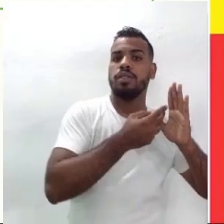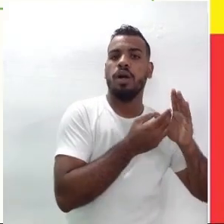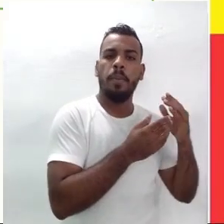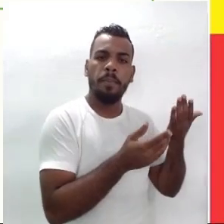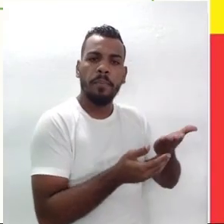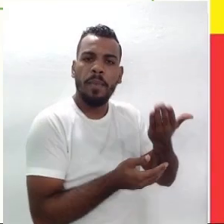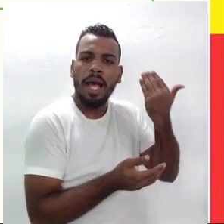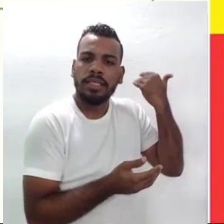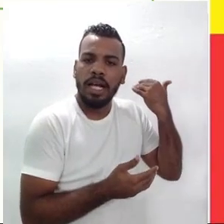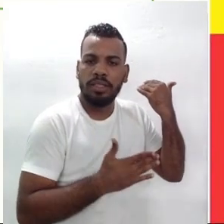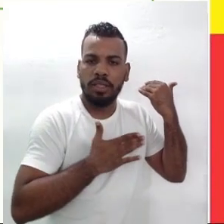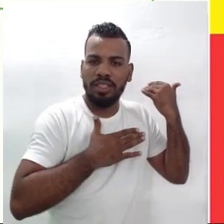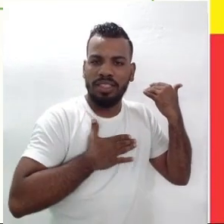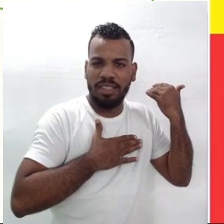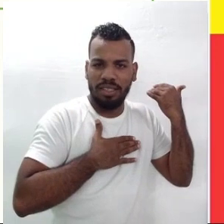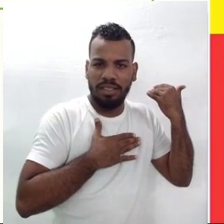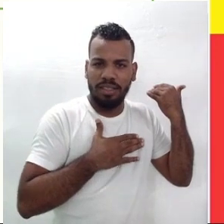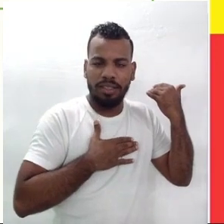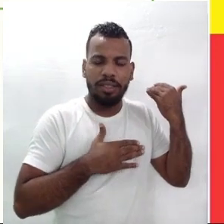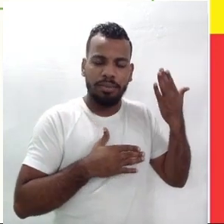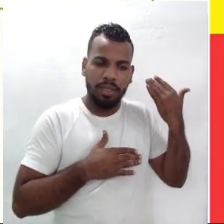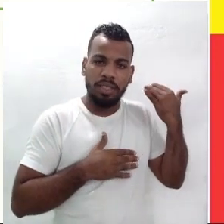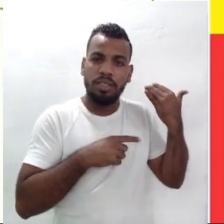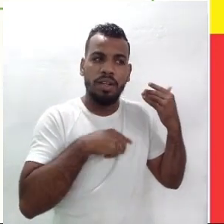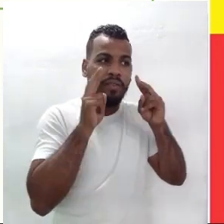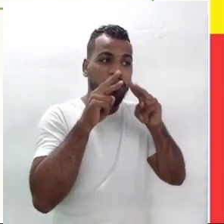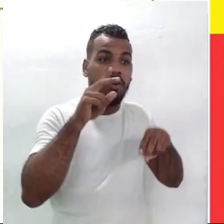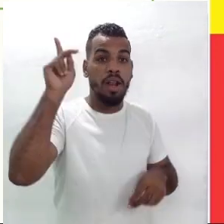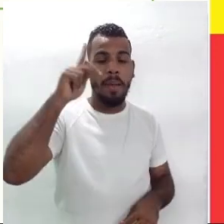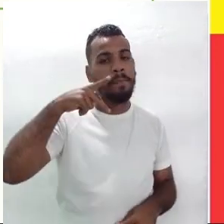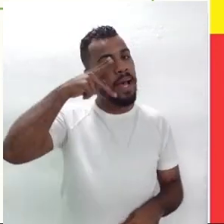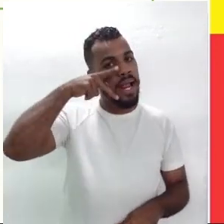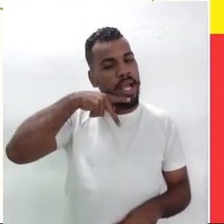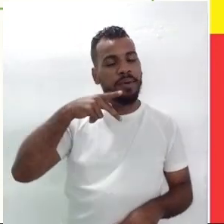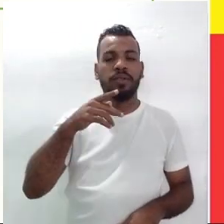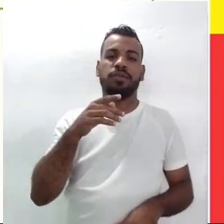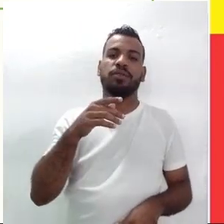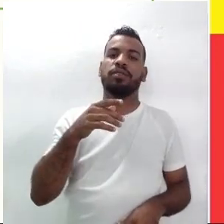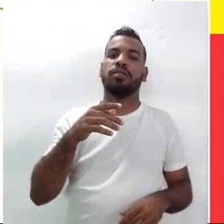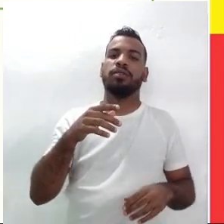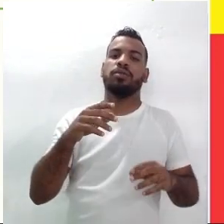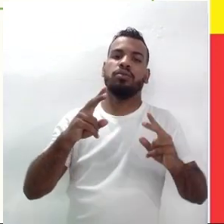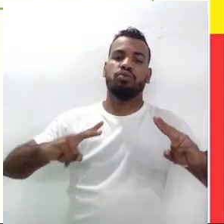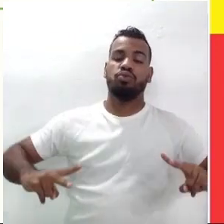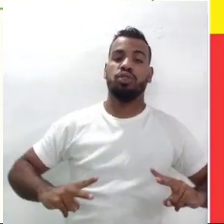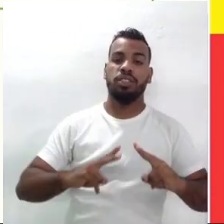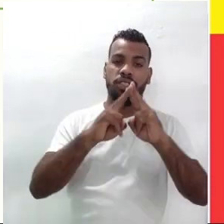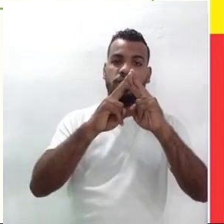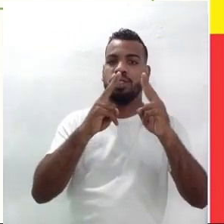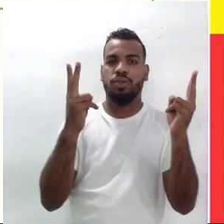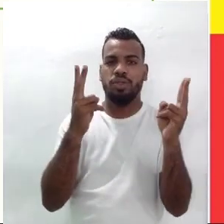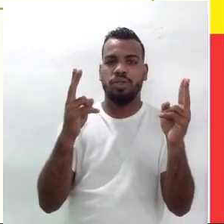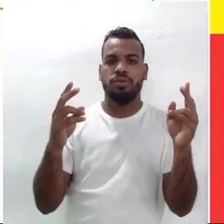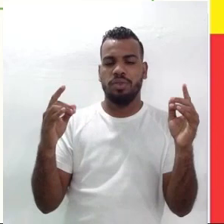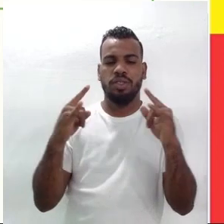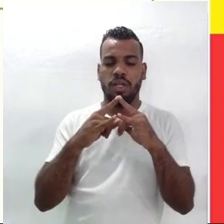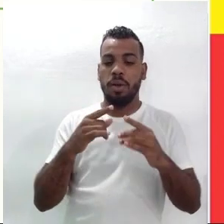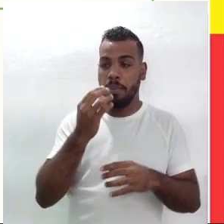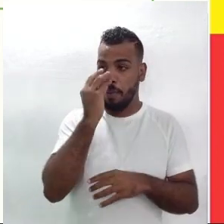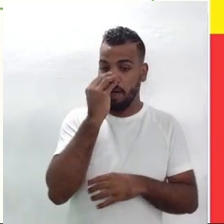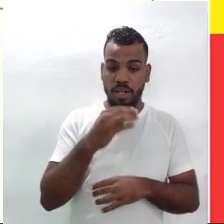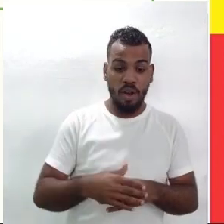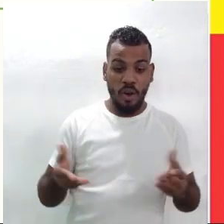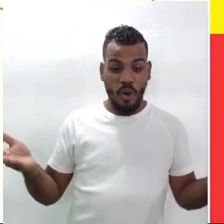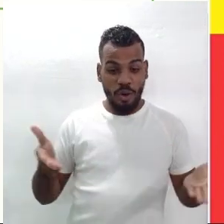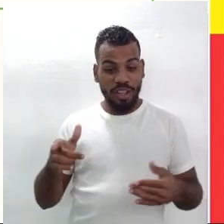passado dele, da infância, quando ele via na Paraíba, quando criança, o circo chegava e os palhaços diziam, gritando,